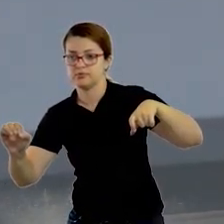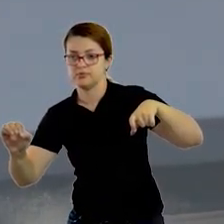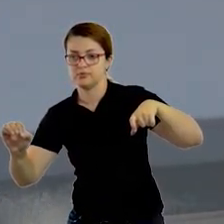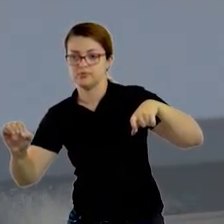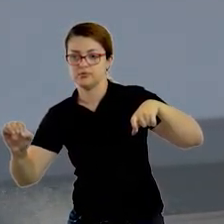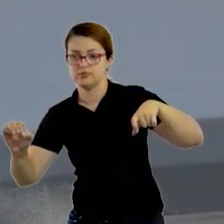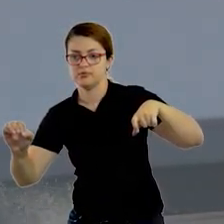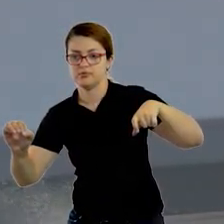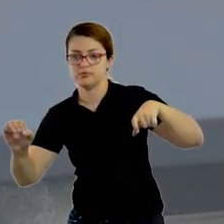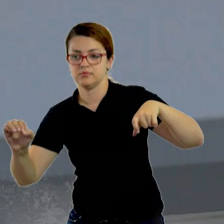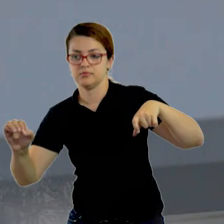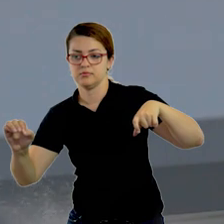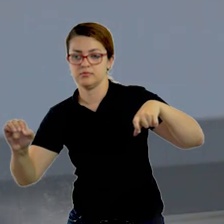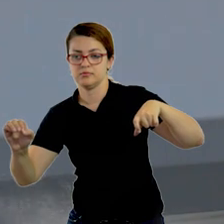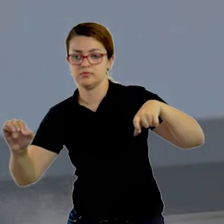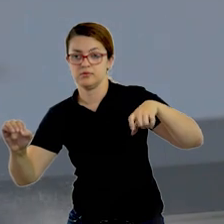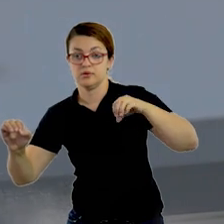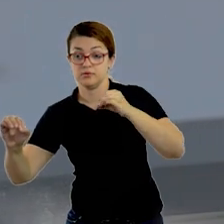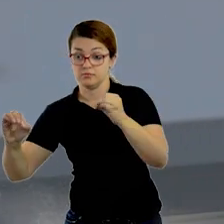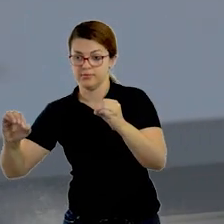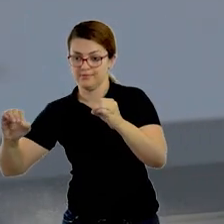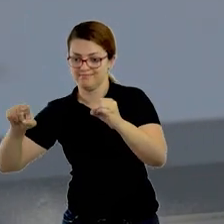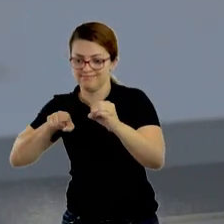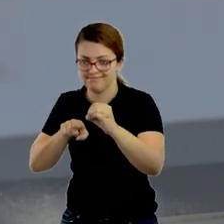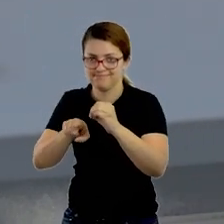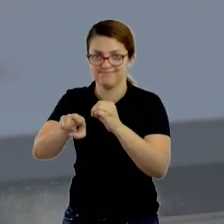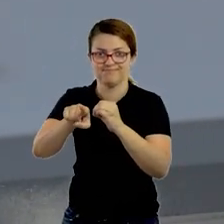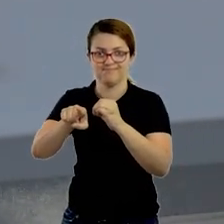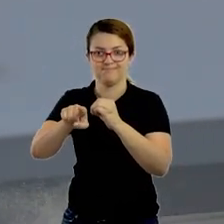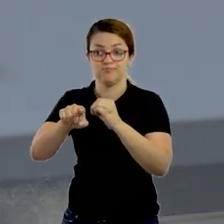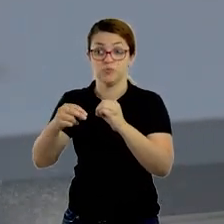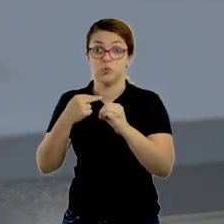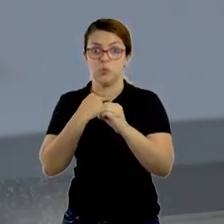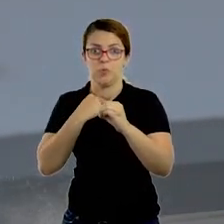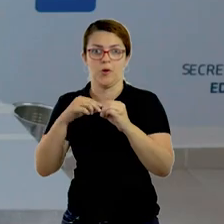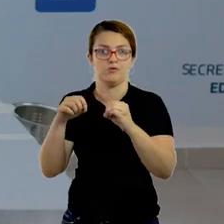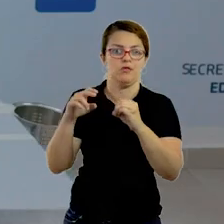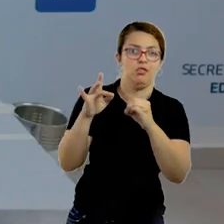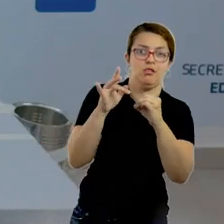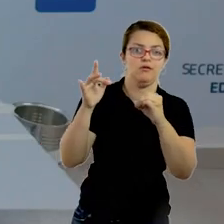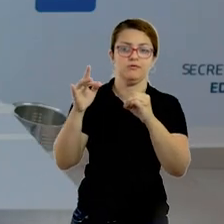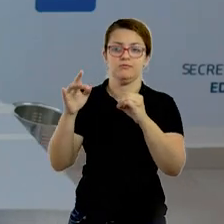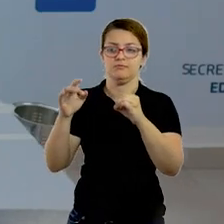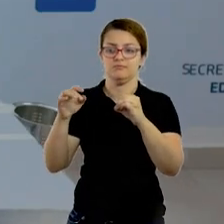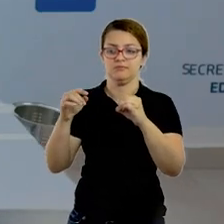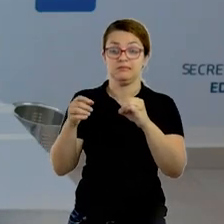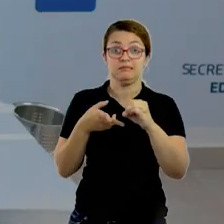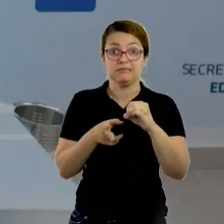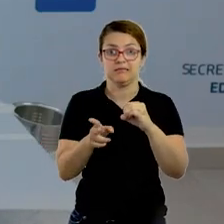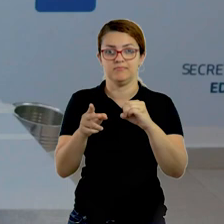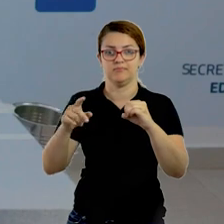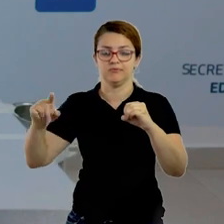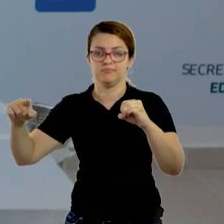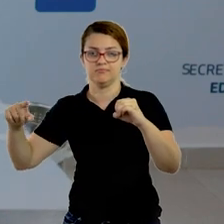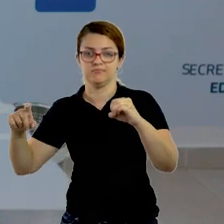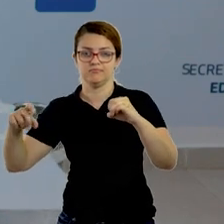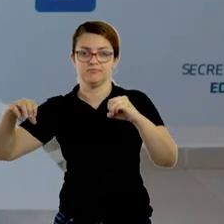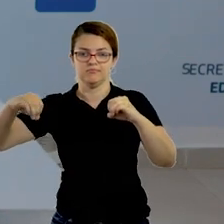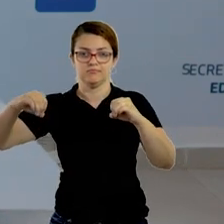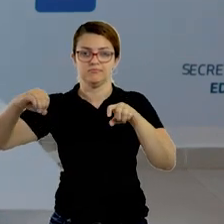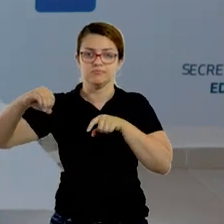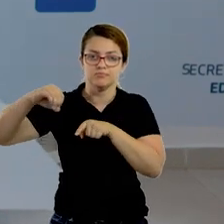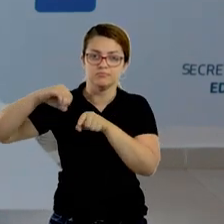ela tem que passar entre as duas. Ok? E não pode bater uma na outra. Passou sempre no meio,